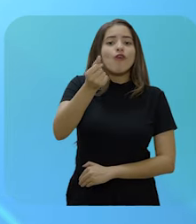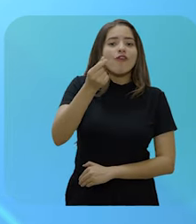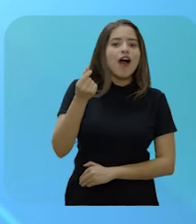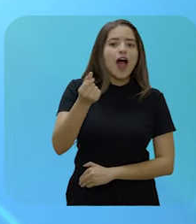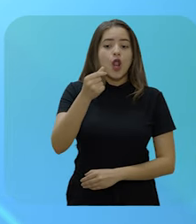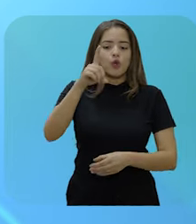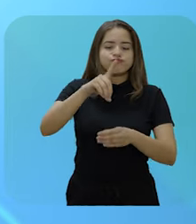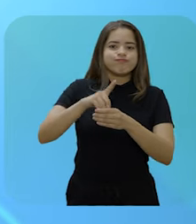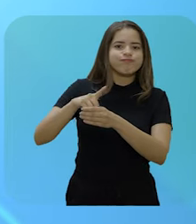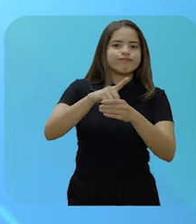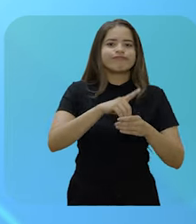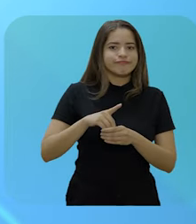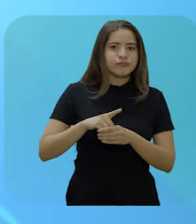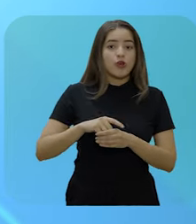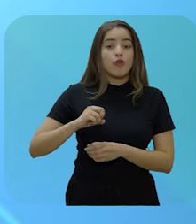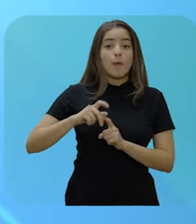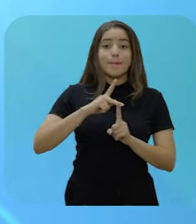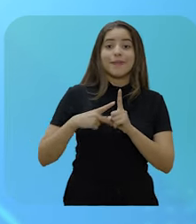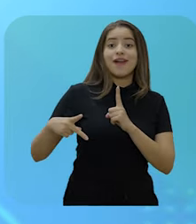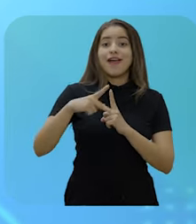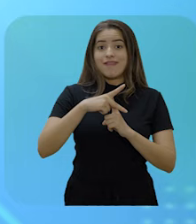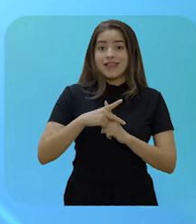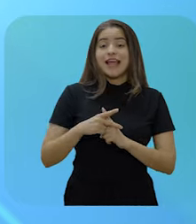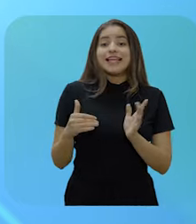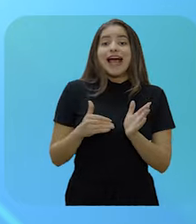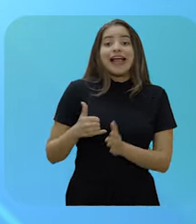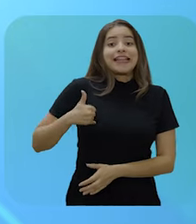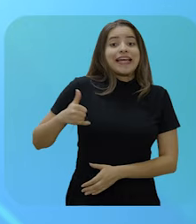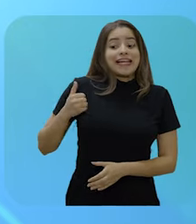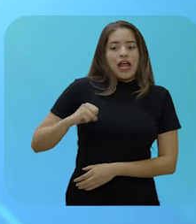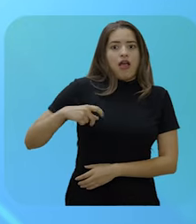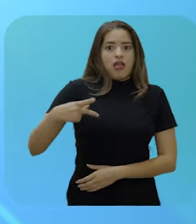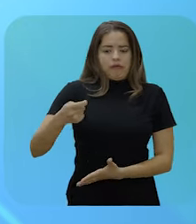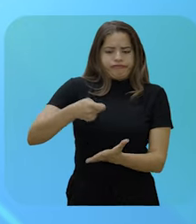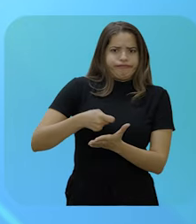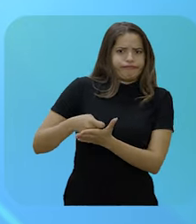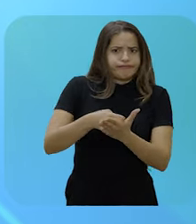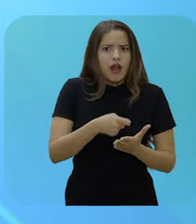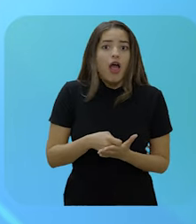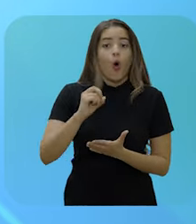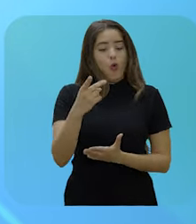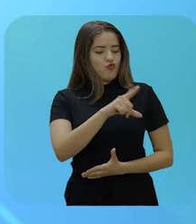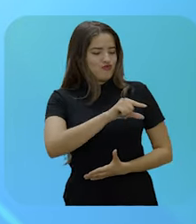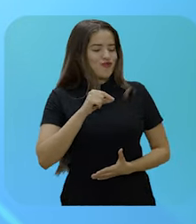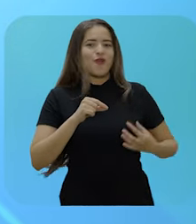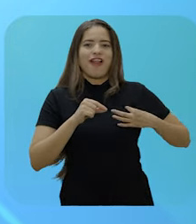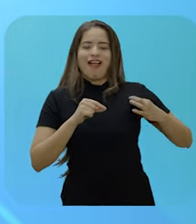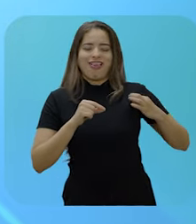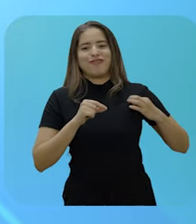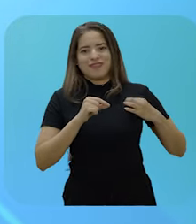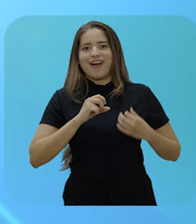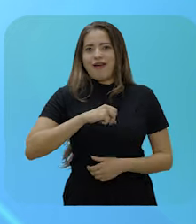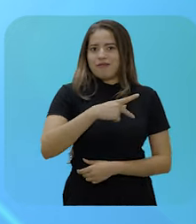compulsória ou optar pela aposentadoria voluntária. O valor do abono de permanência equivale, no máximo,